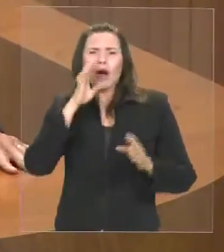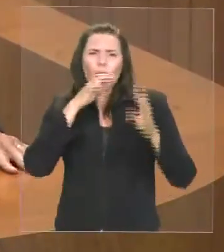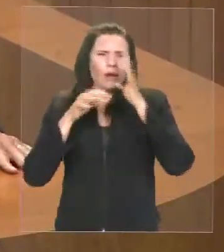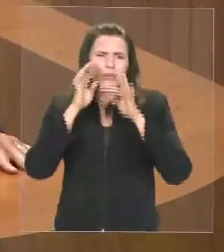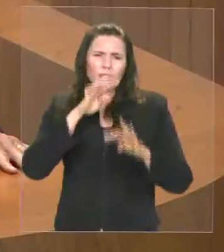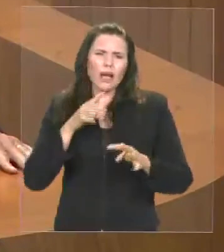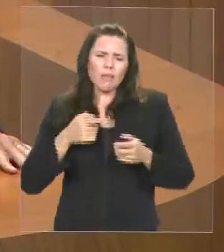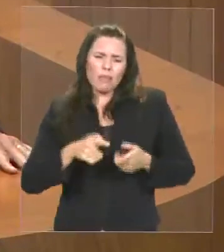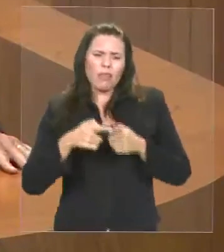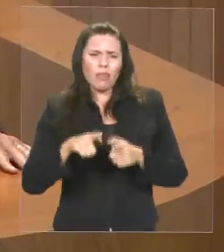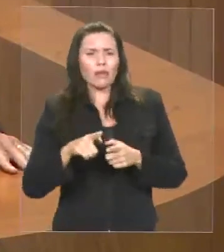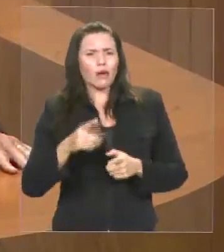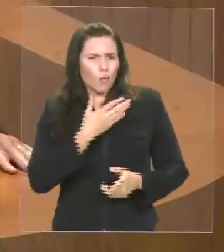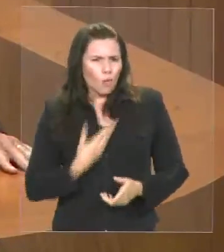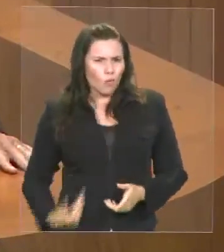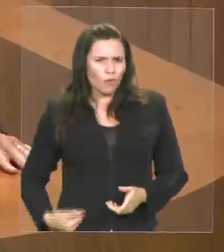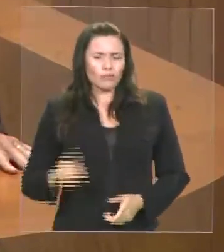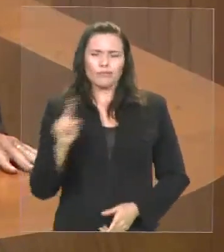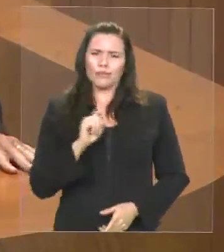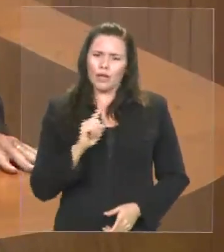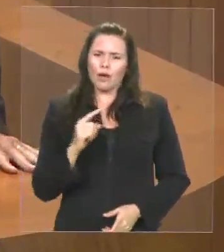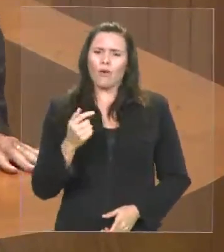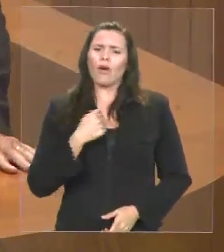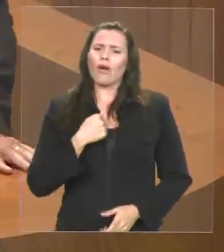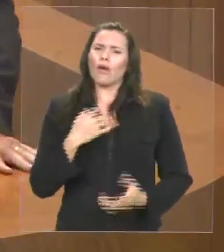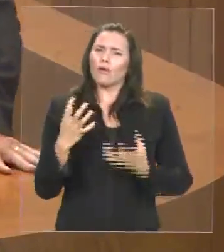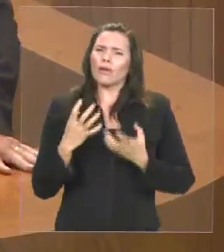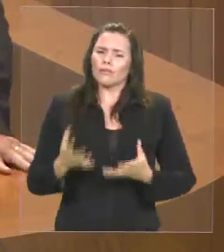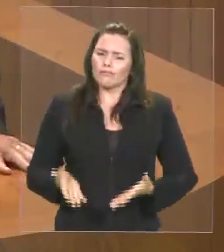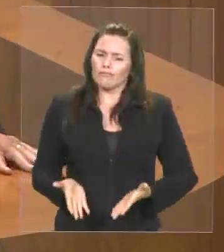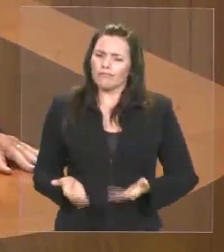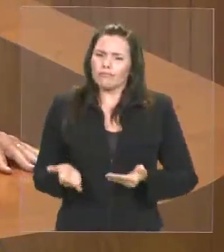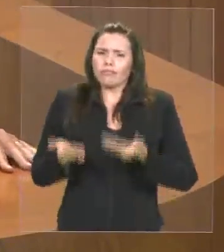Maranhão tenha empresários que gerem mais empregos e mais impostos para o Estado. Muito obrigado.